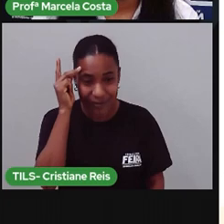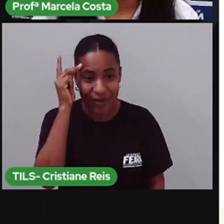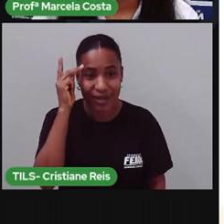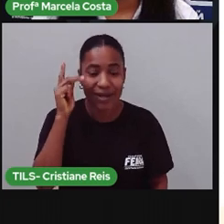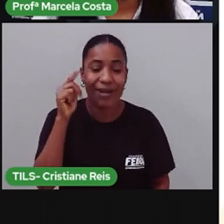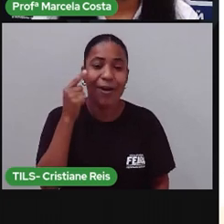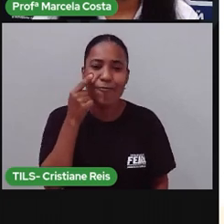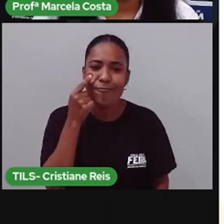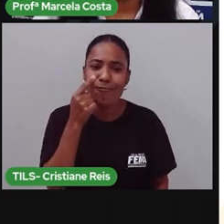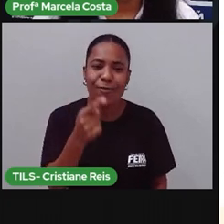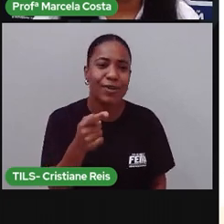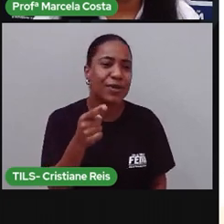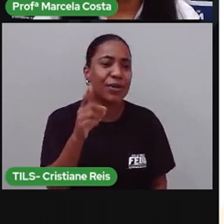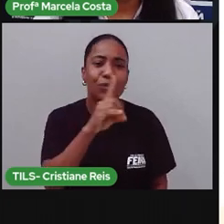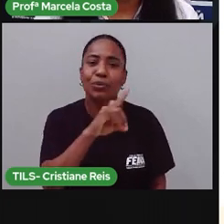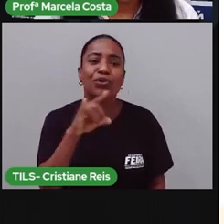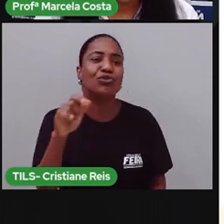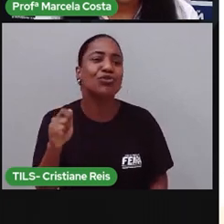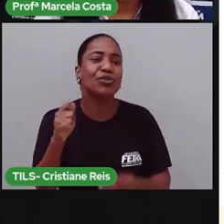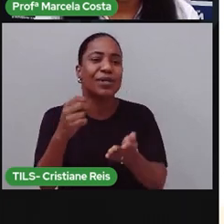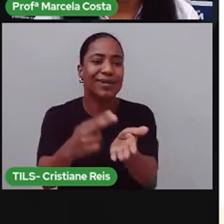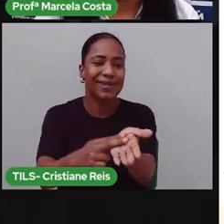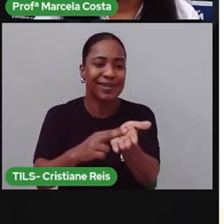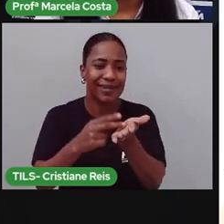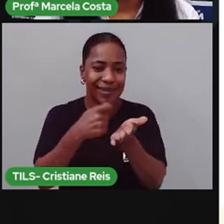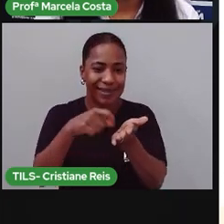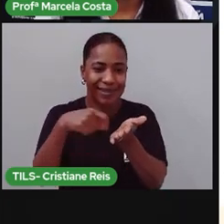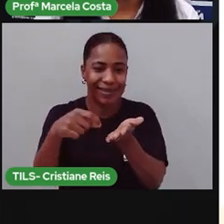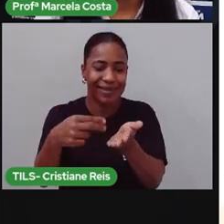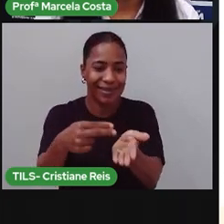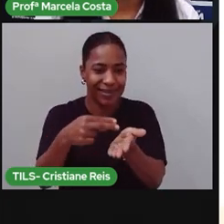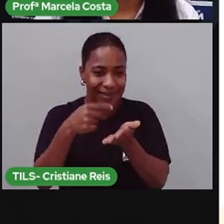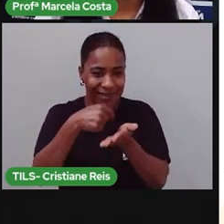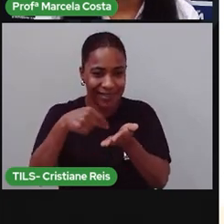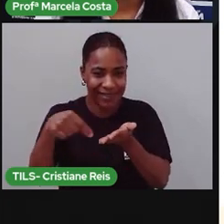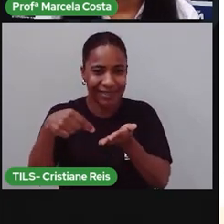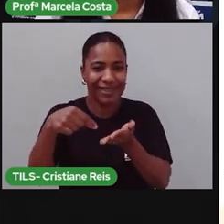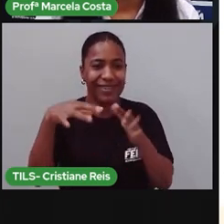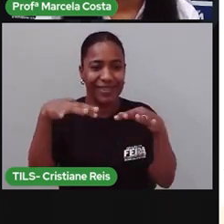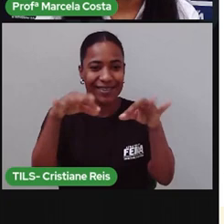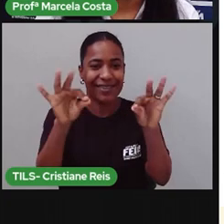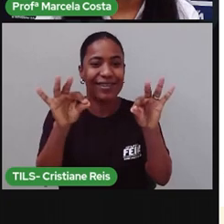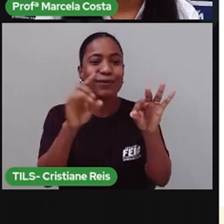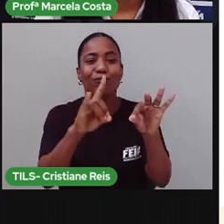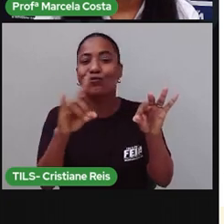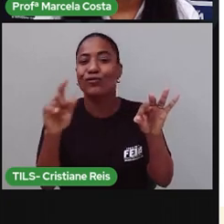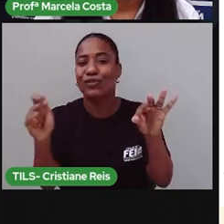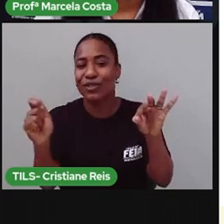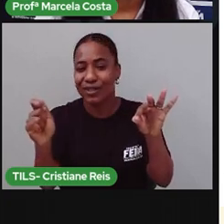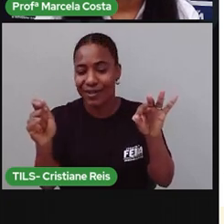identifique qual foi o dia que você escreveu esse bilhete Tá?